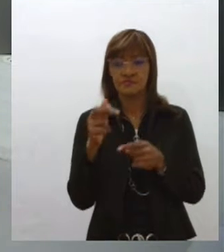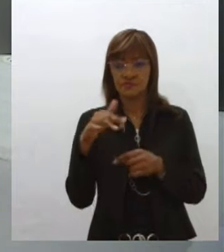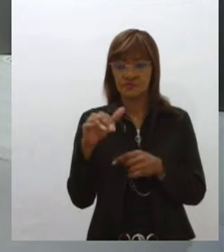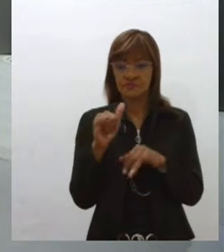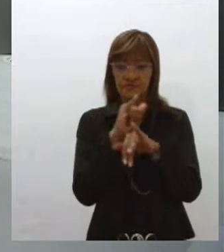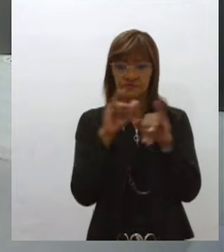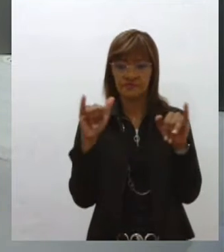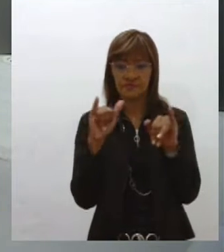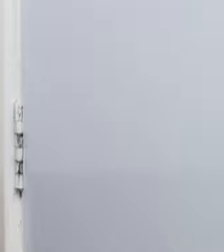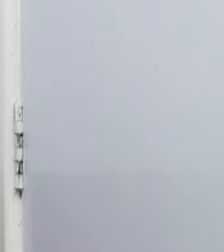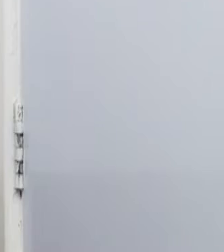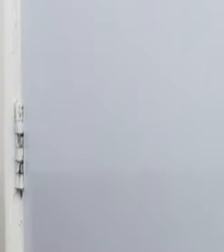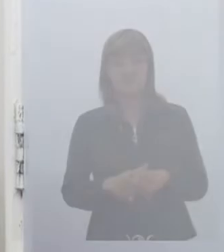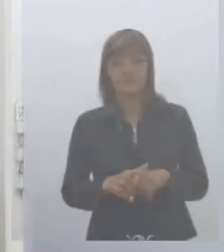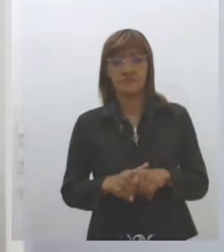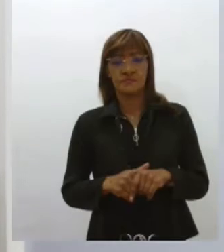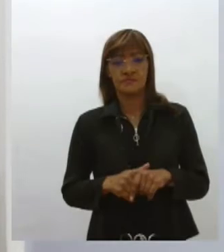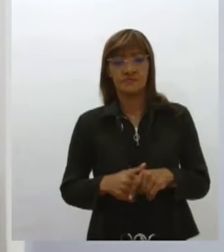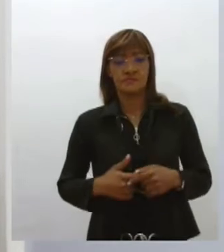informações.